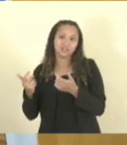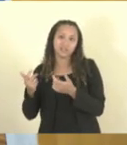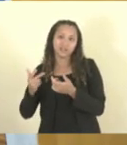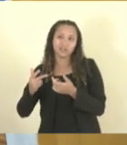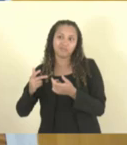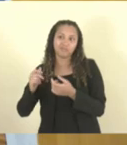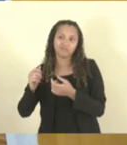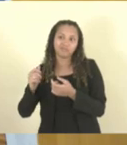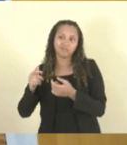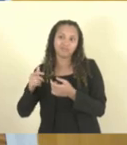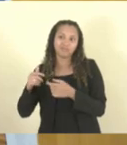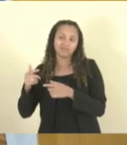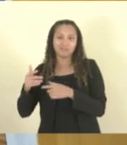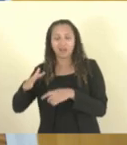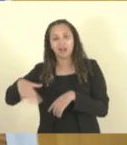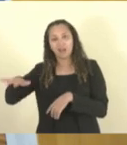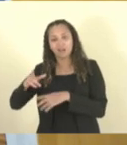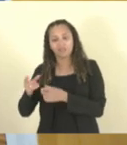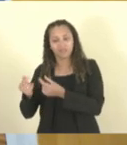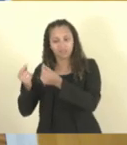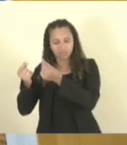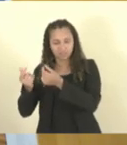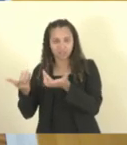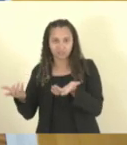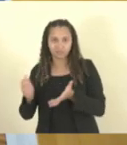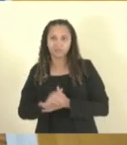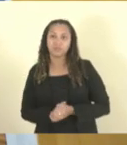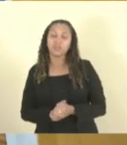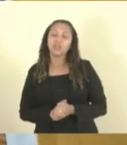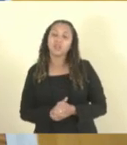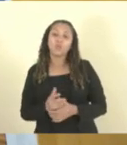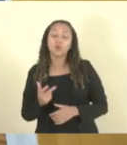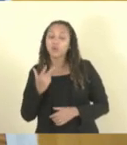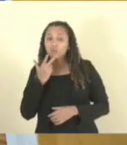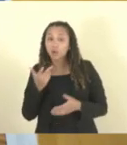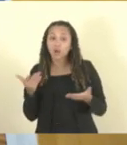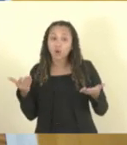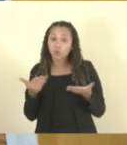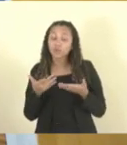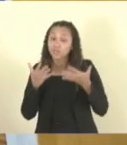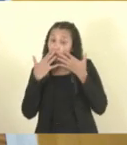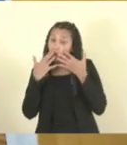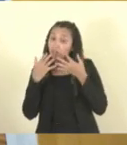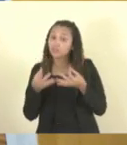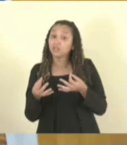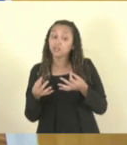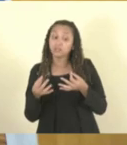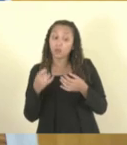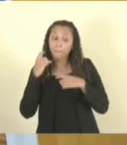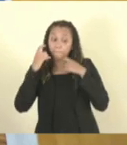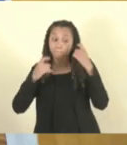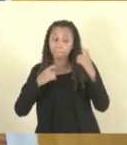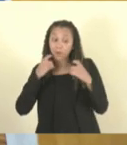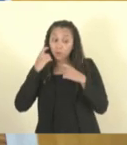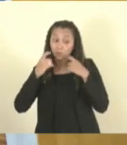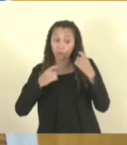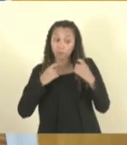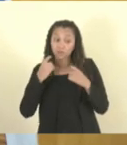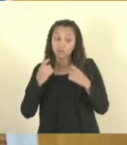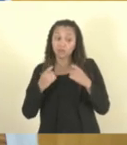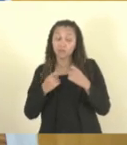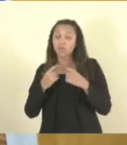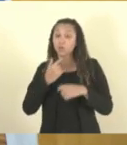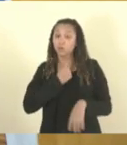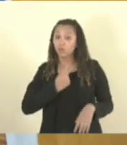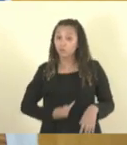públicos do Estado do Espírito Santo. Então, fica aqui nossa atenção, nossa preocupação e que